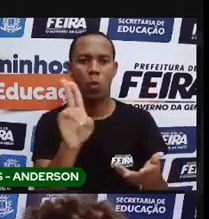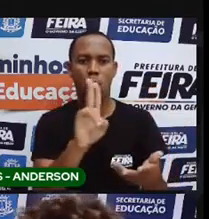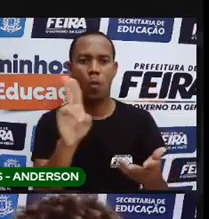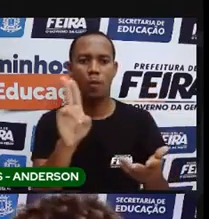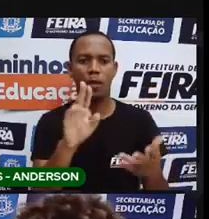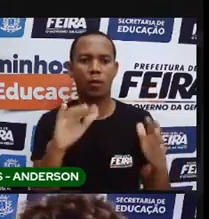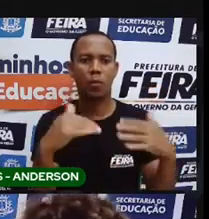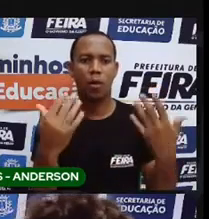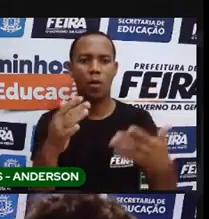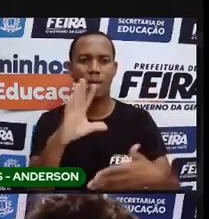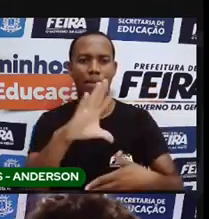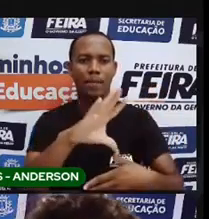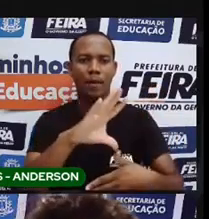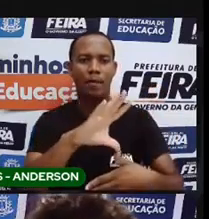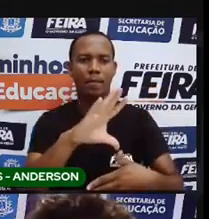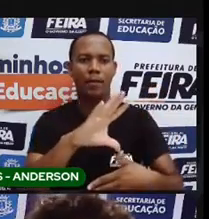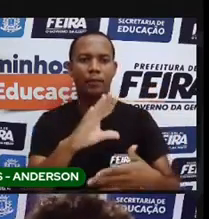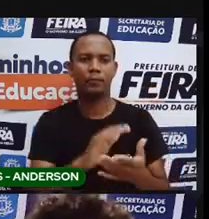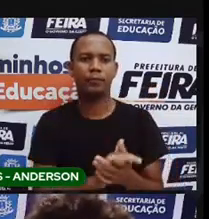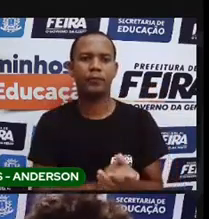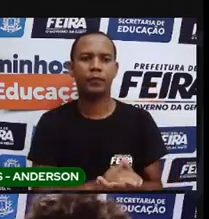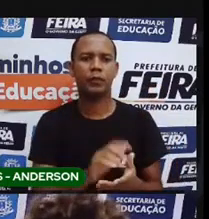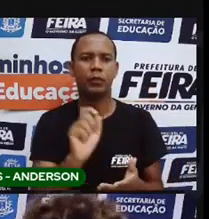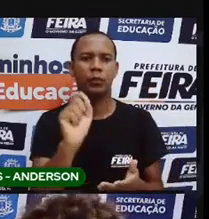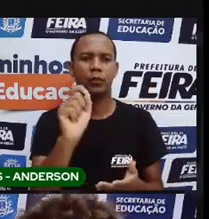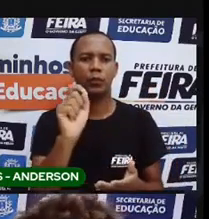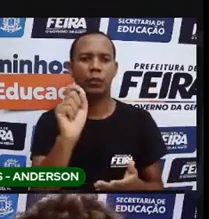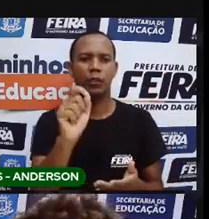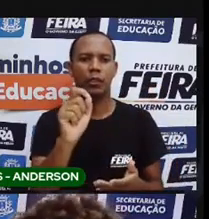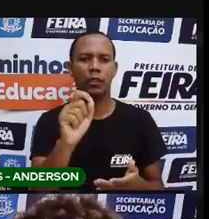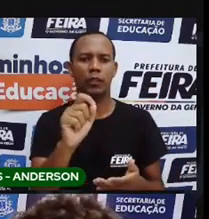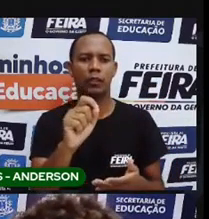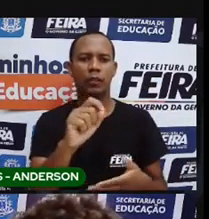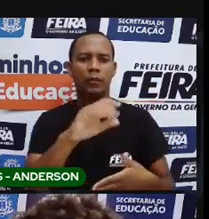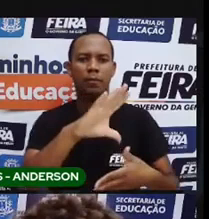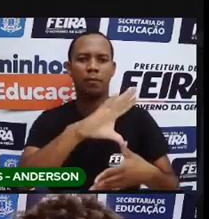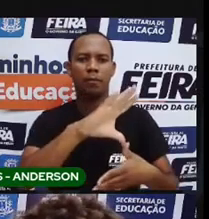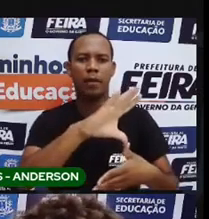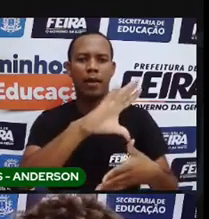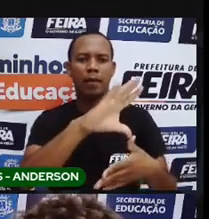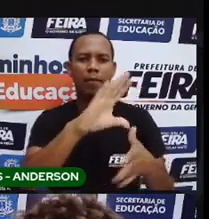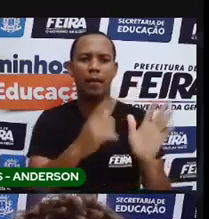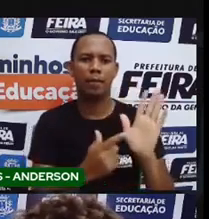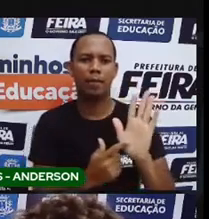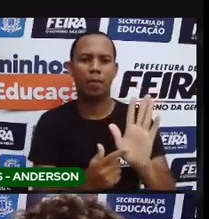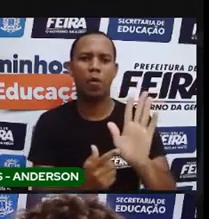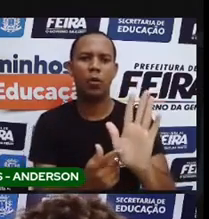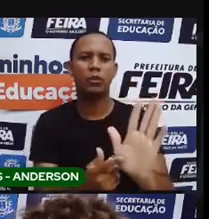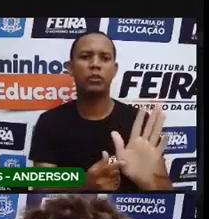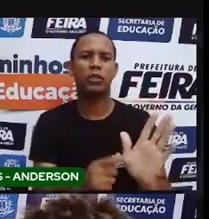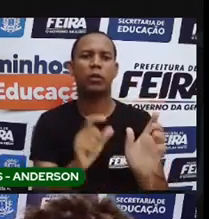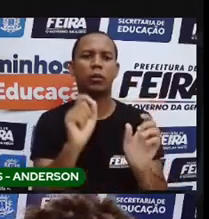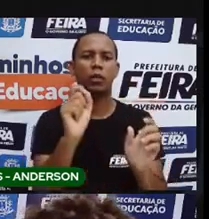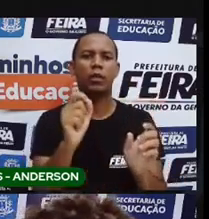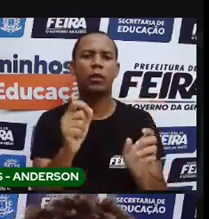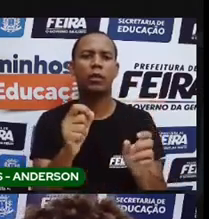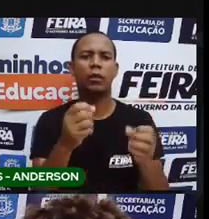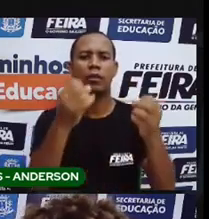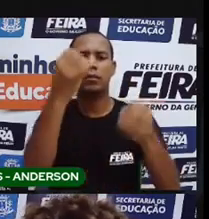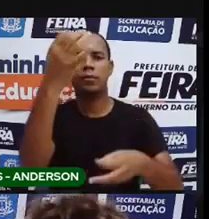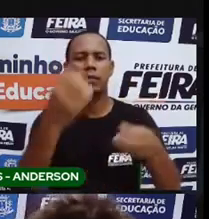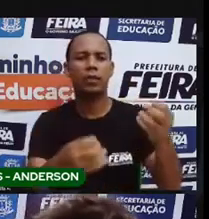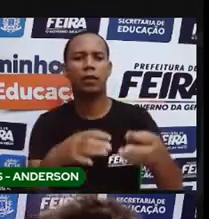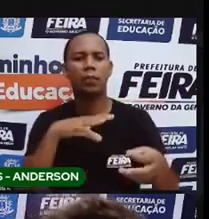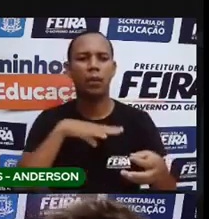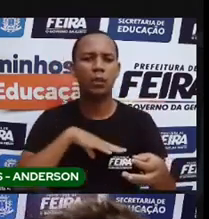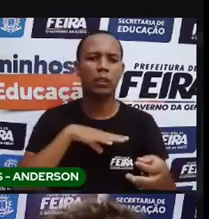ao mapa bom o que o mapa está representando ele está representando o que ele está falando sobre o português português